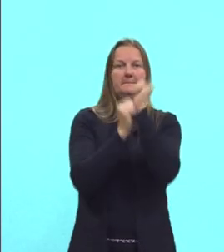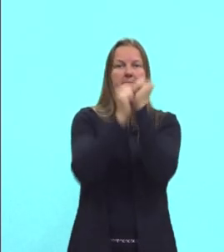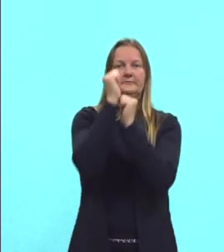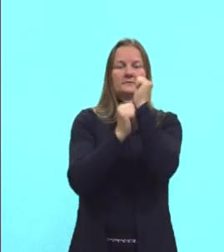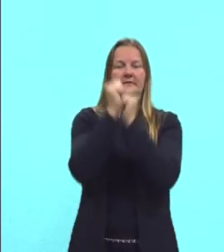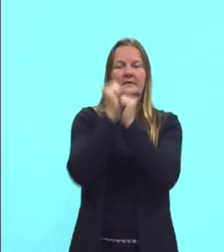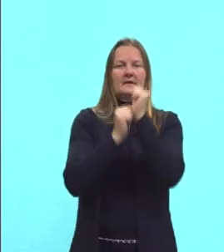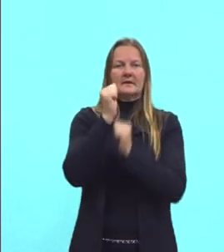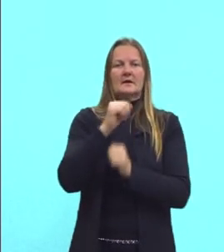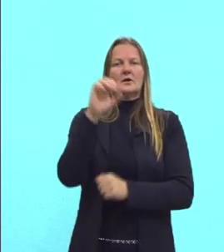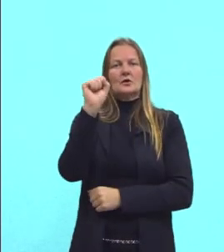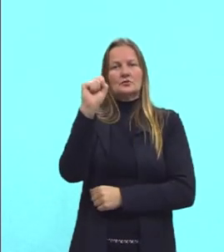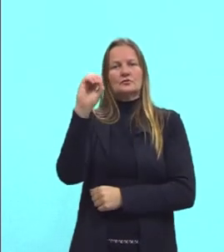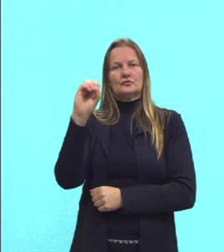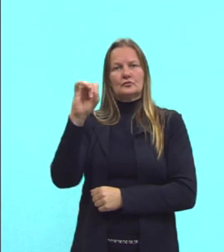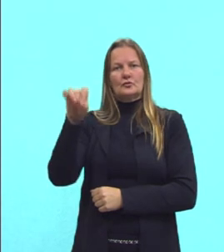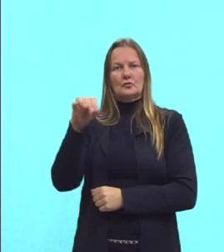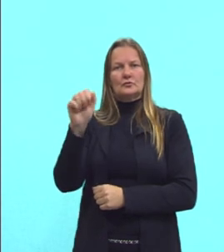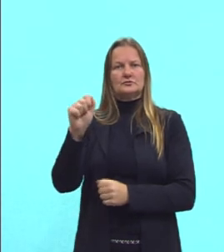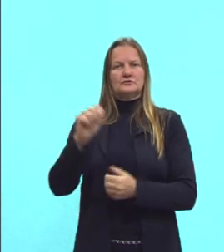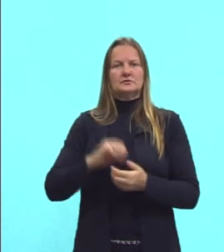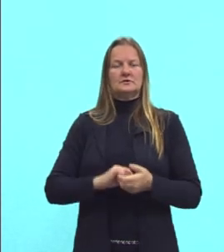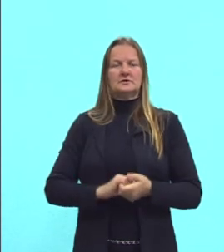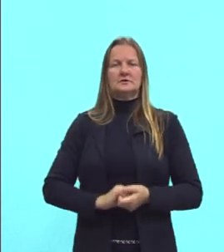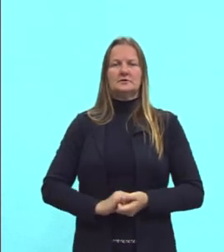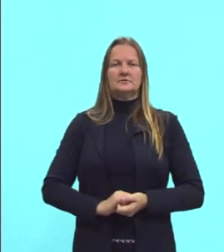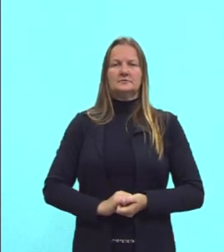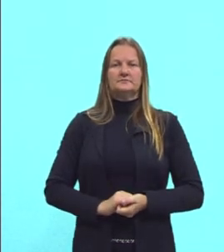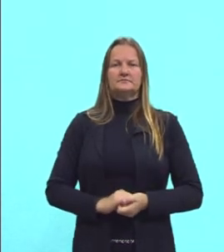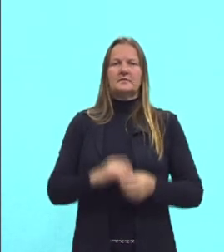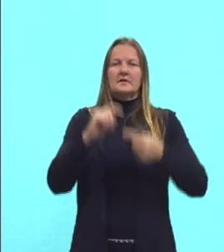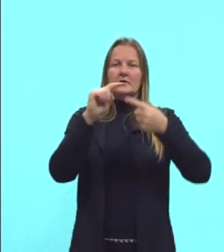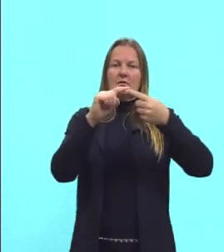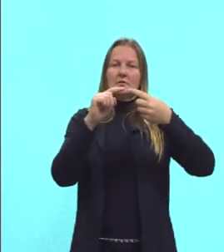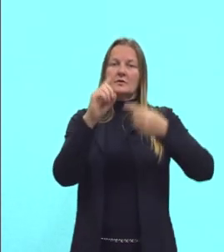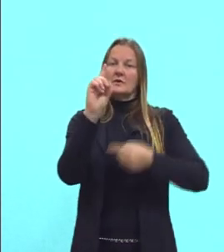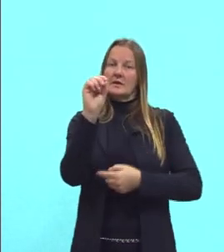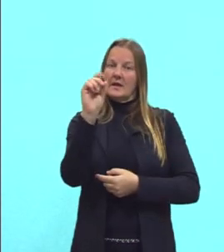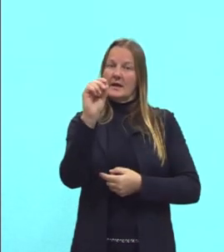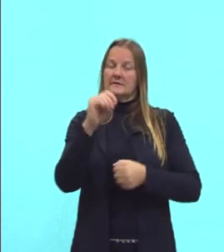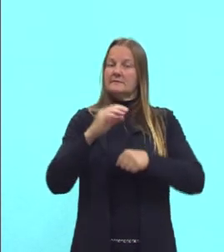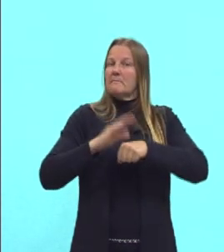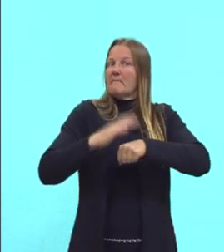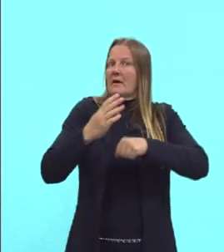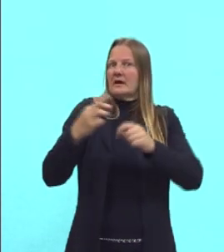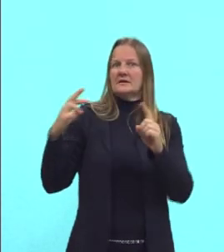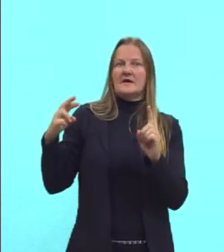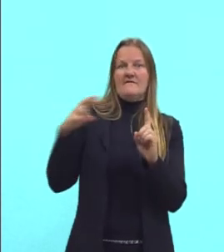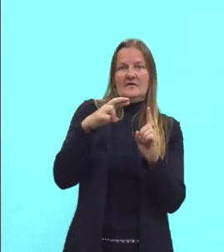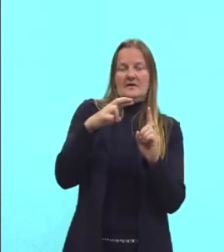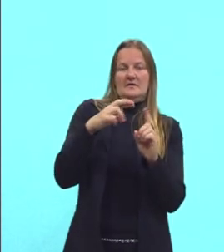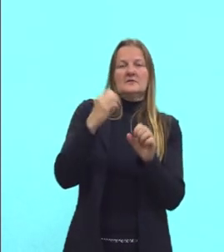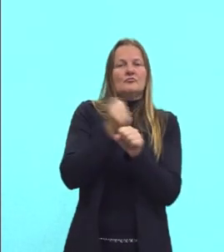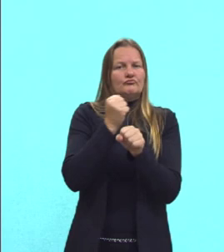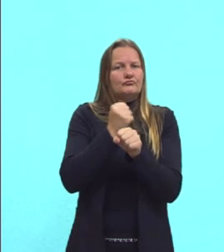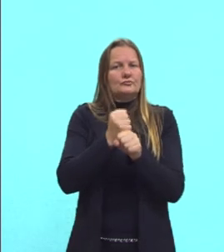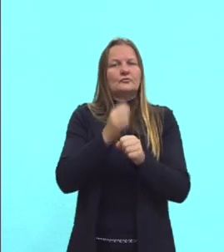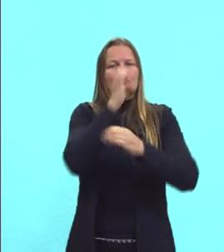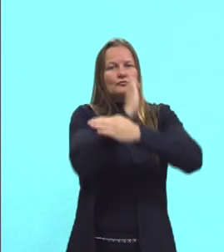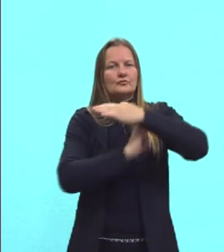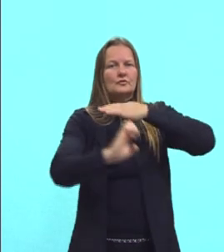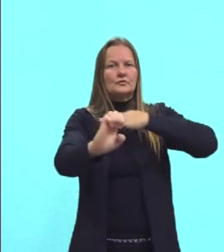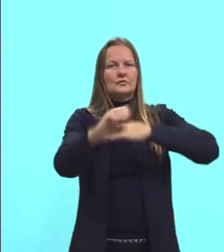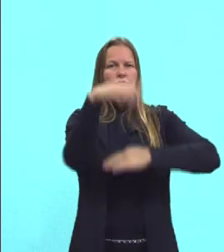a soja, né? Então, está aqui as dez maiores... os dez maiores produtos exportados pelo Brasil.